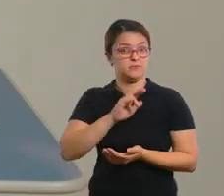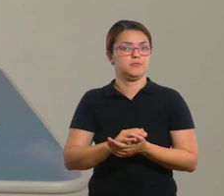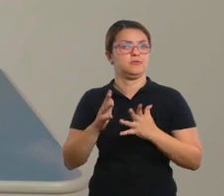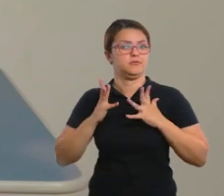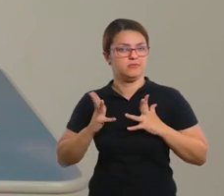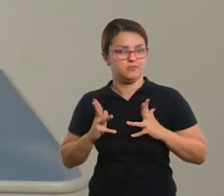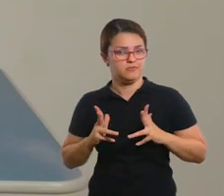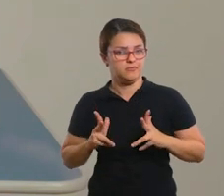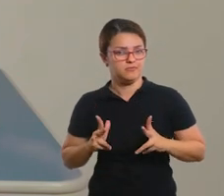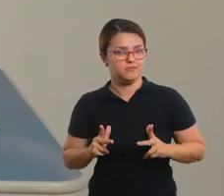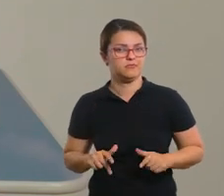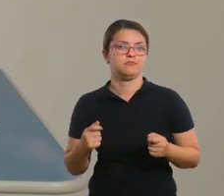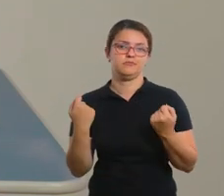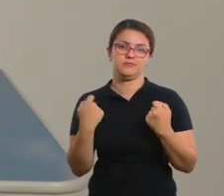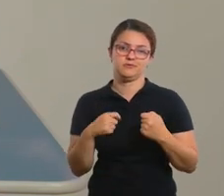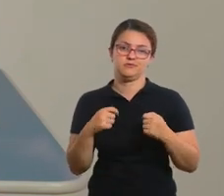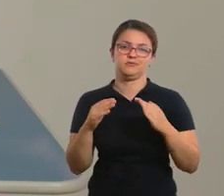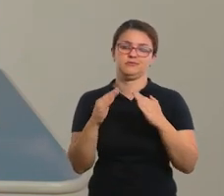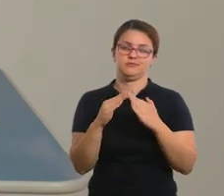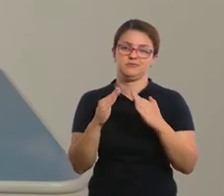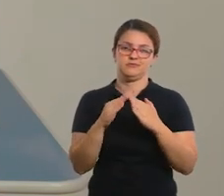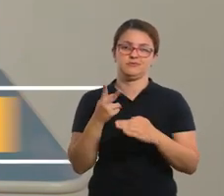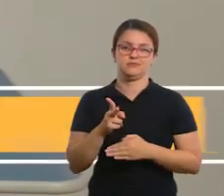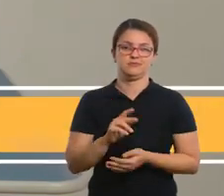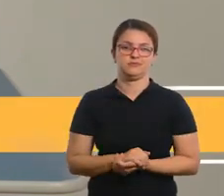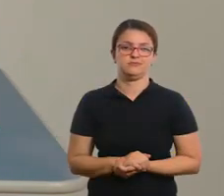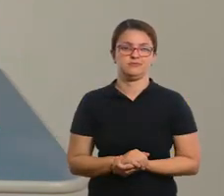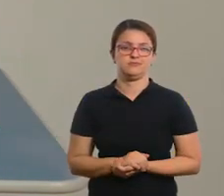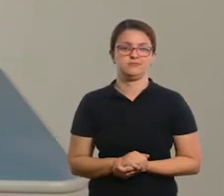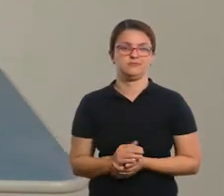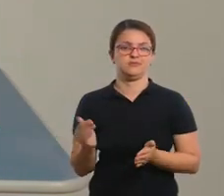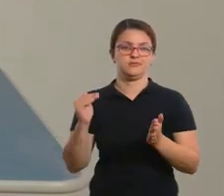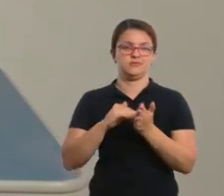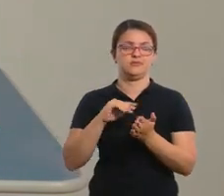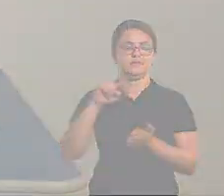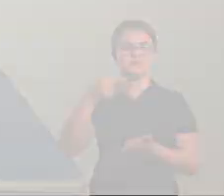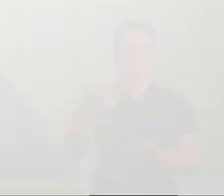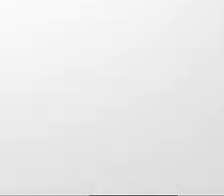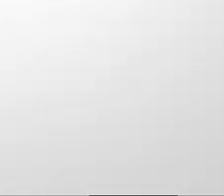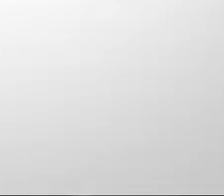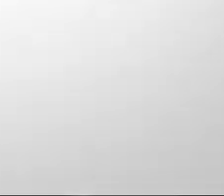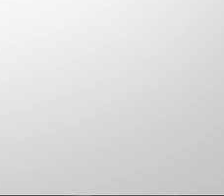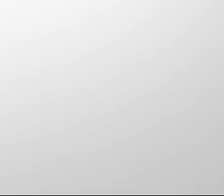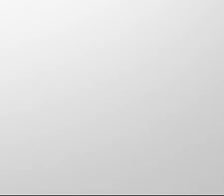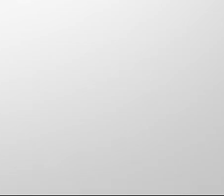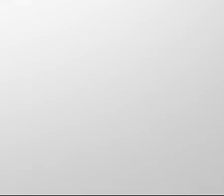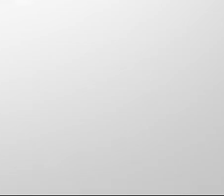a nossa higiene, mesmo estando em casa. É isso aí. Até a próxima.